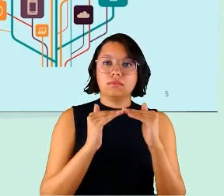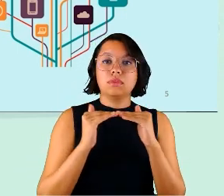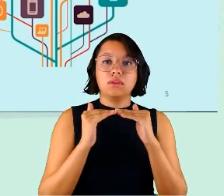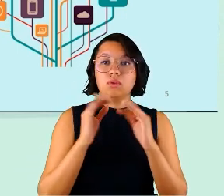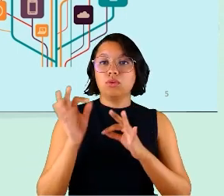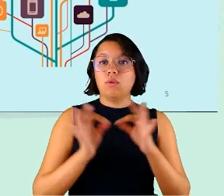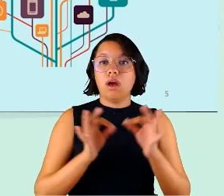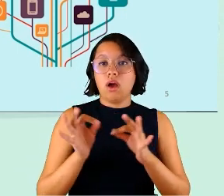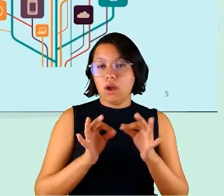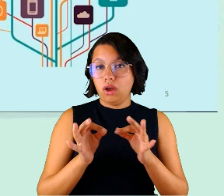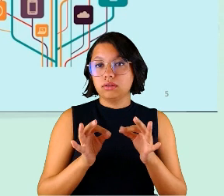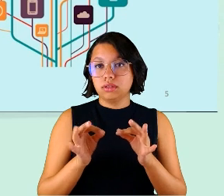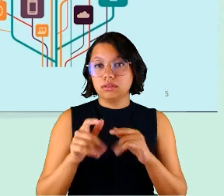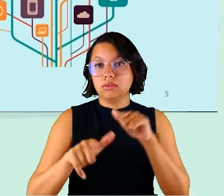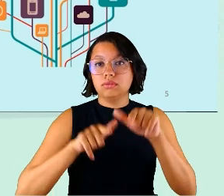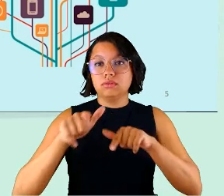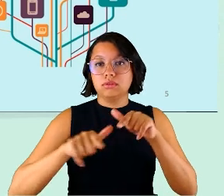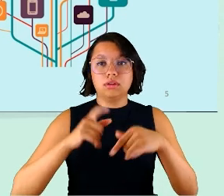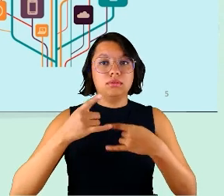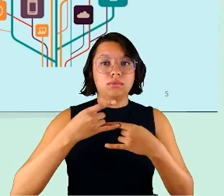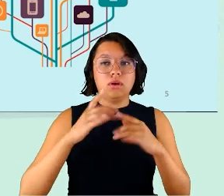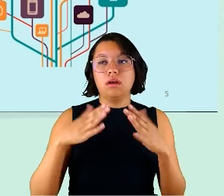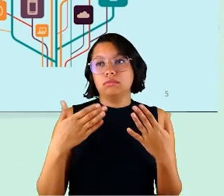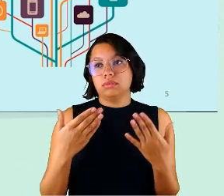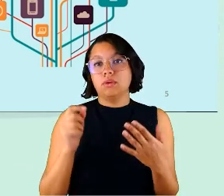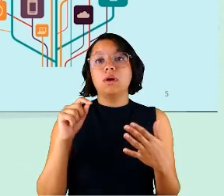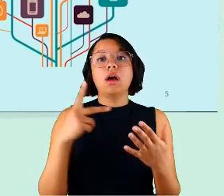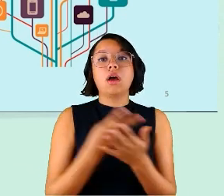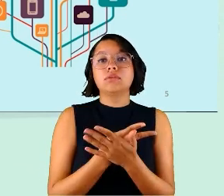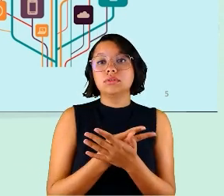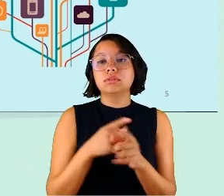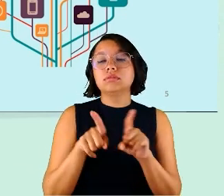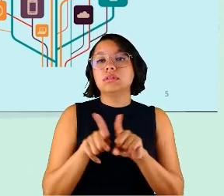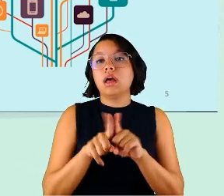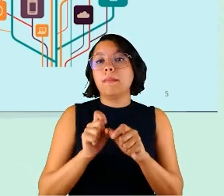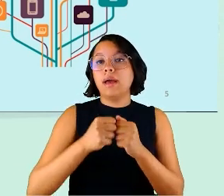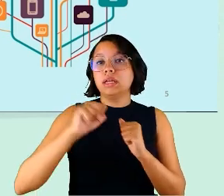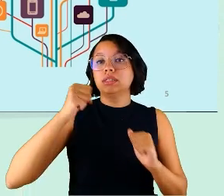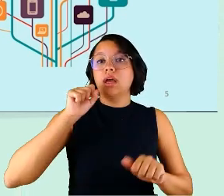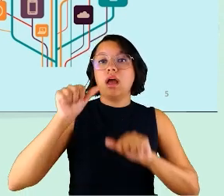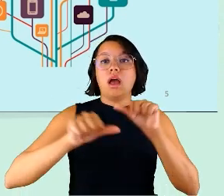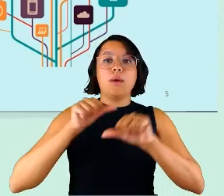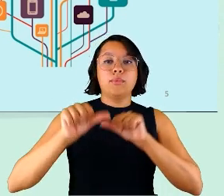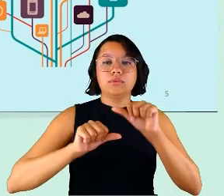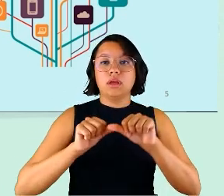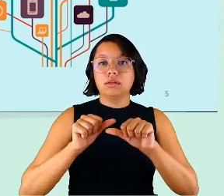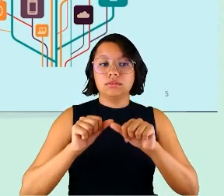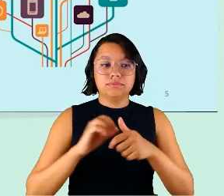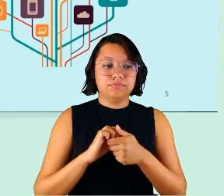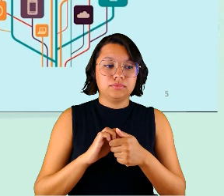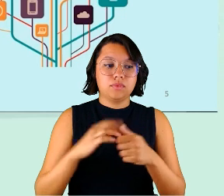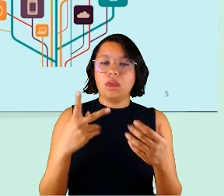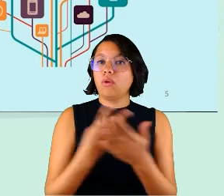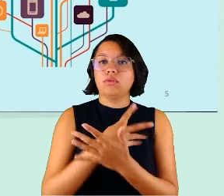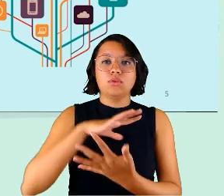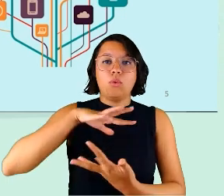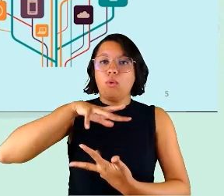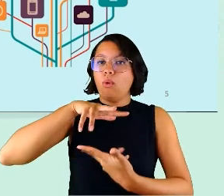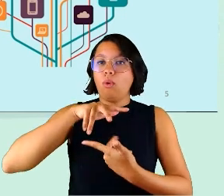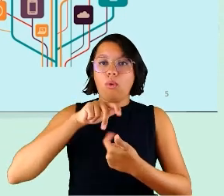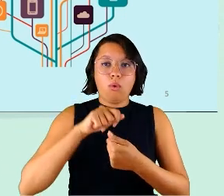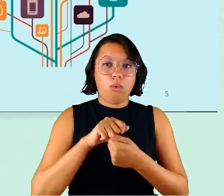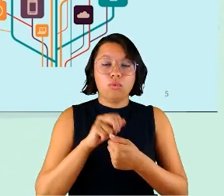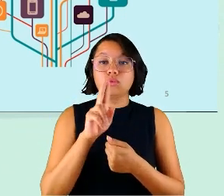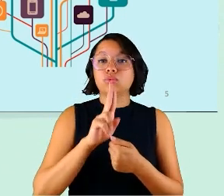acordo da organização o teletrabalho. Então, o que aconteceu também de grande mudança e que aconteceu no mundo inteiro